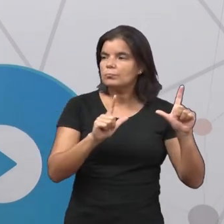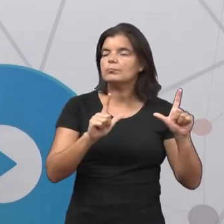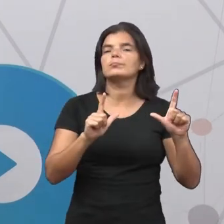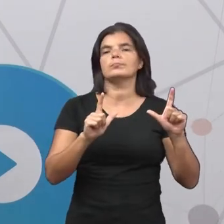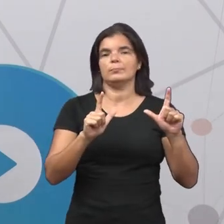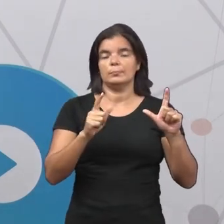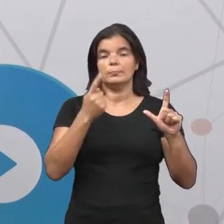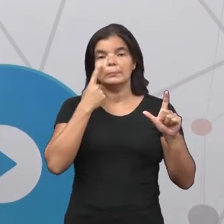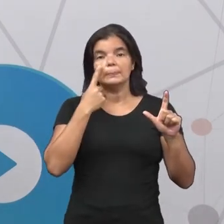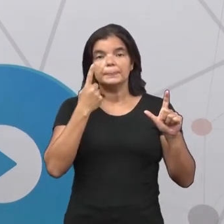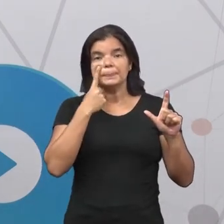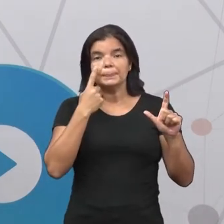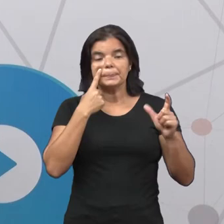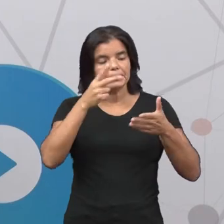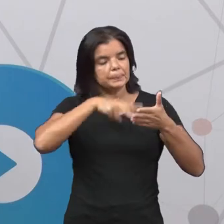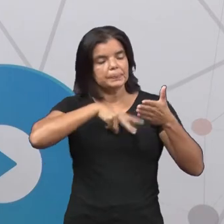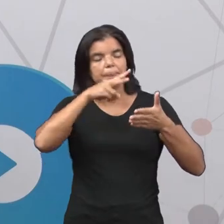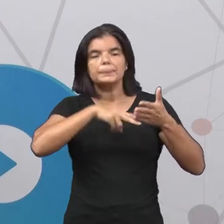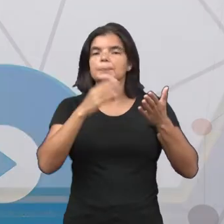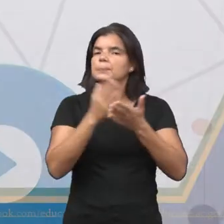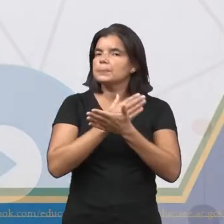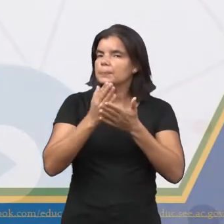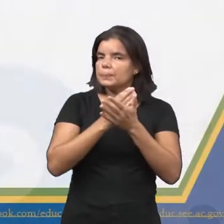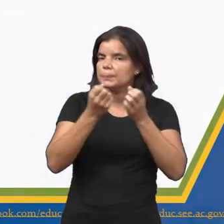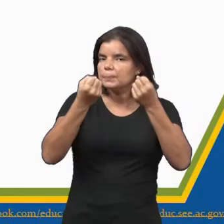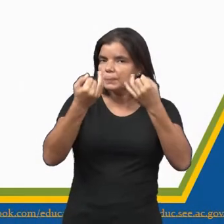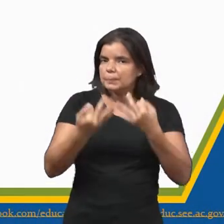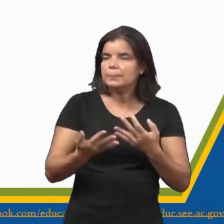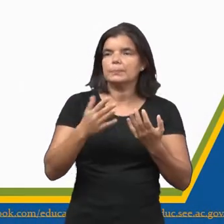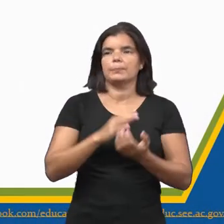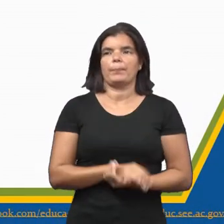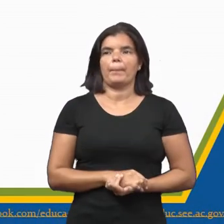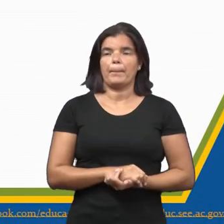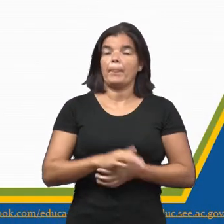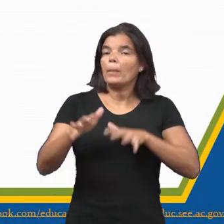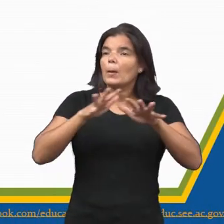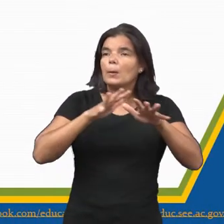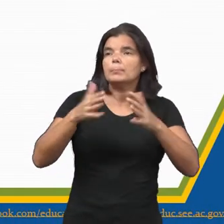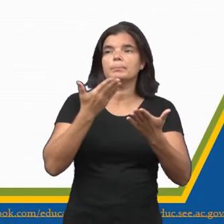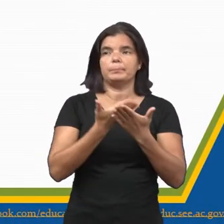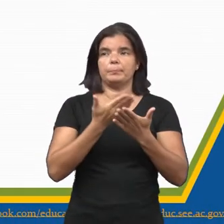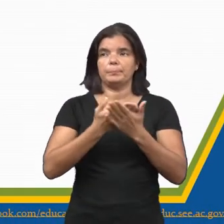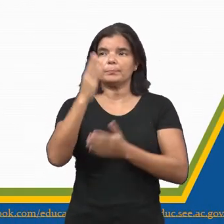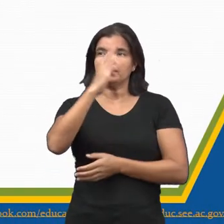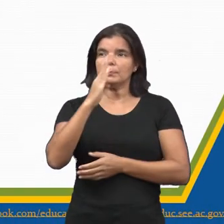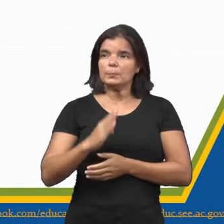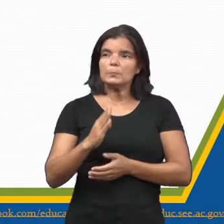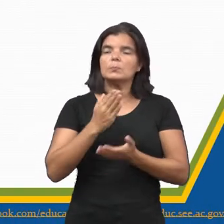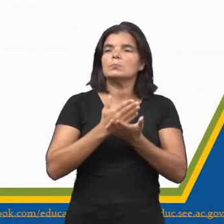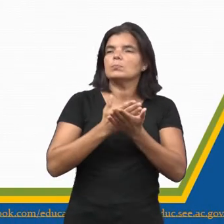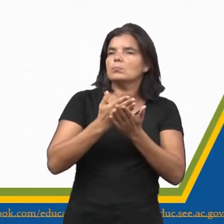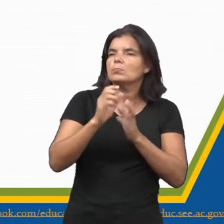tela e vamos ler alguns apontamentos. O movimento estudantil brasileiro começou a tomar